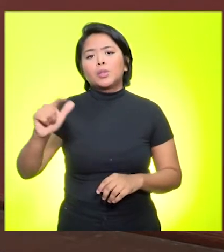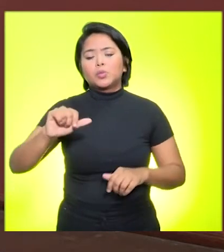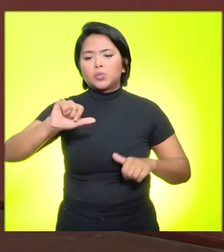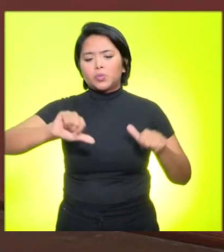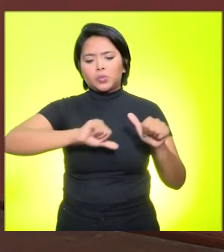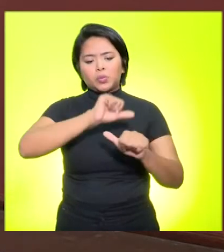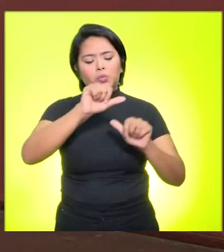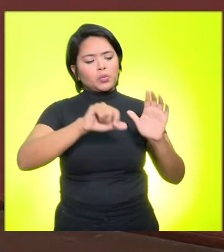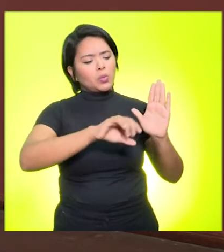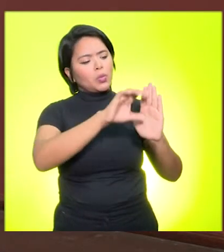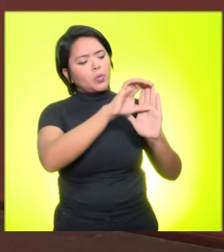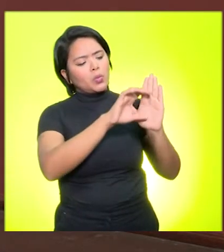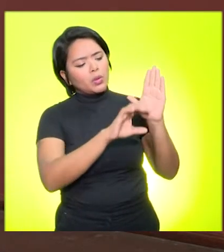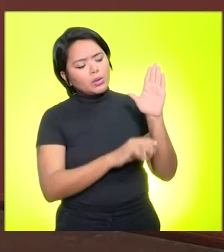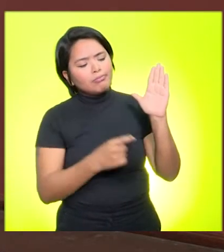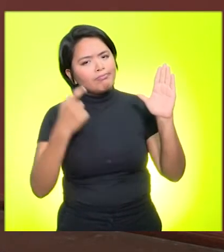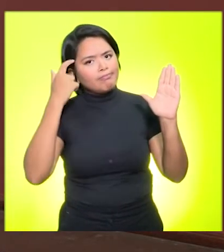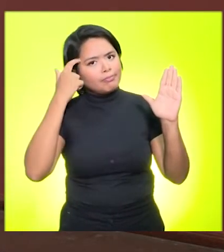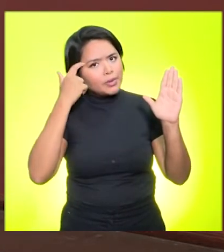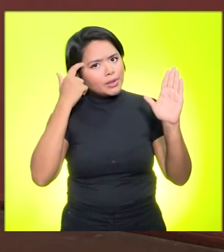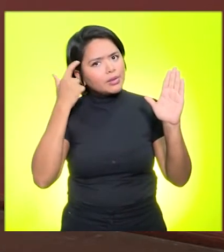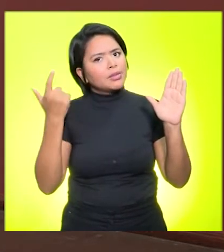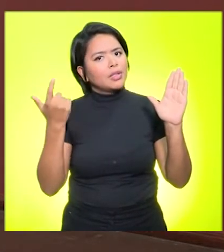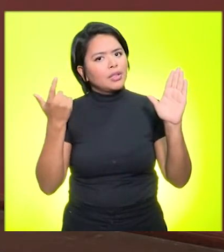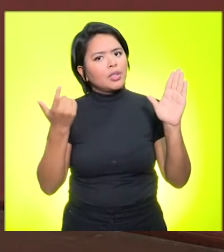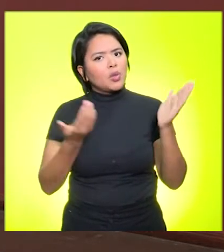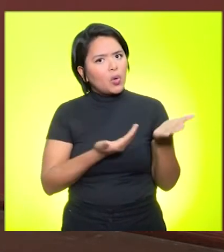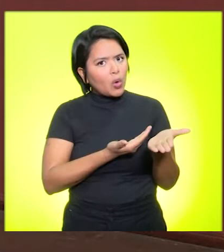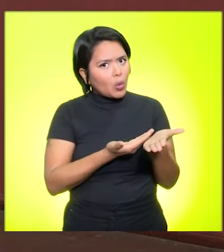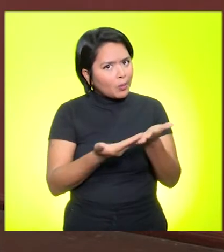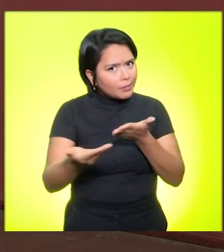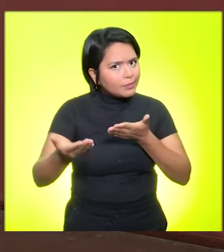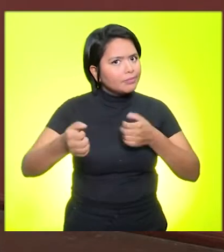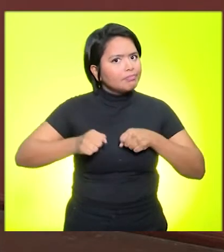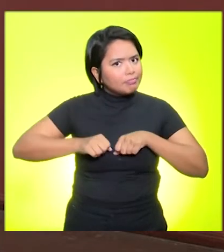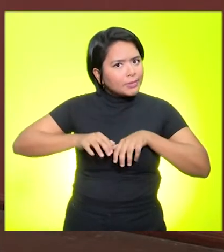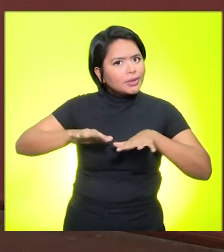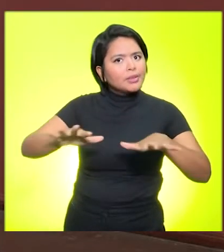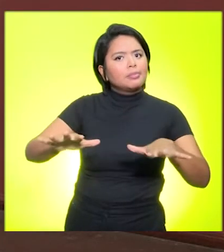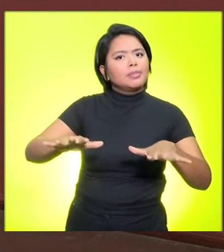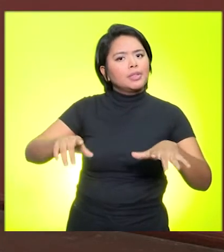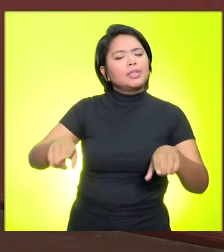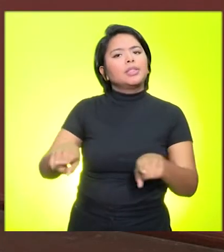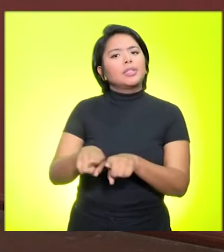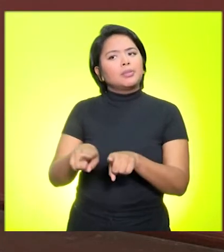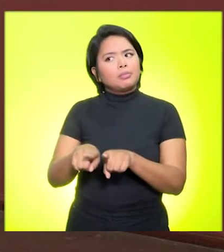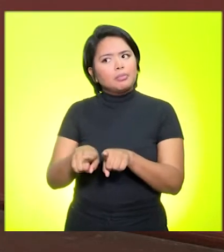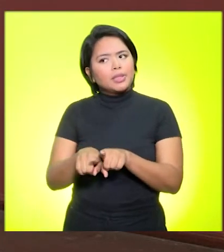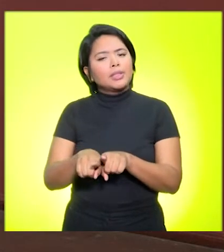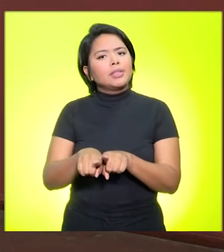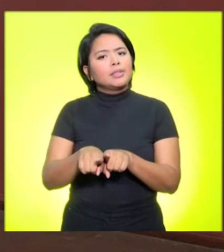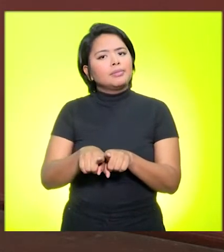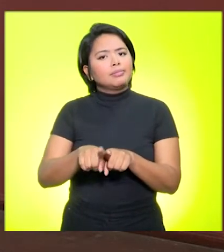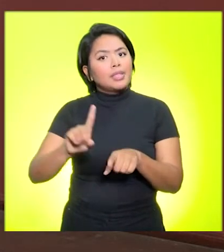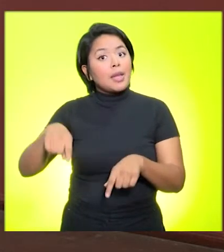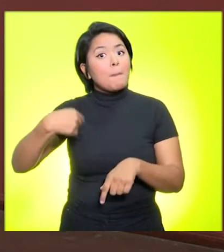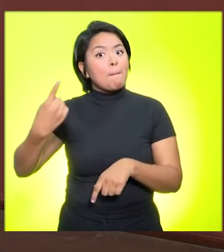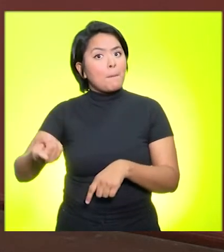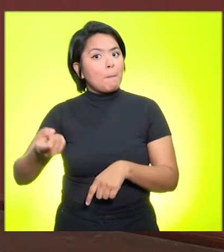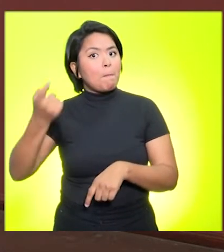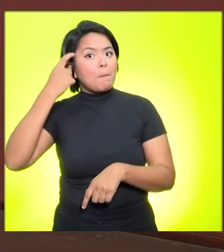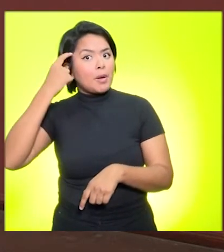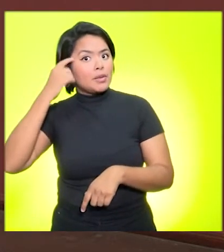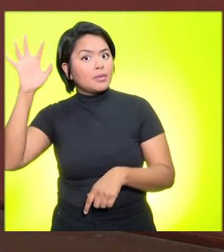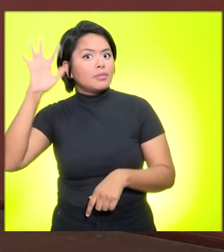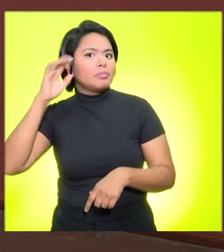curricular que iniciou-se aqui na pandemia e que precisa continuar também no pós-pandemia. Afinal de contas, cada